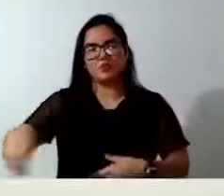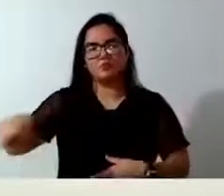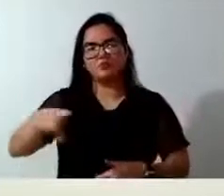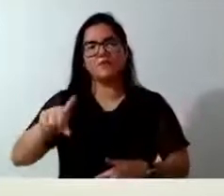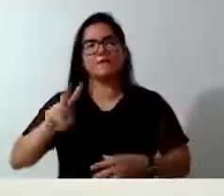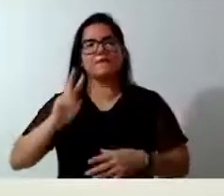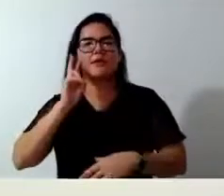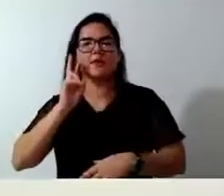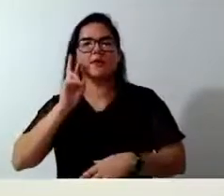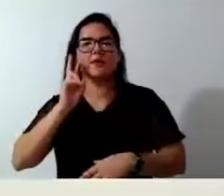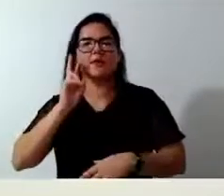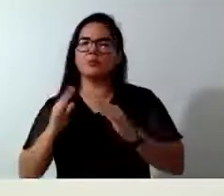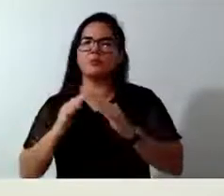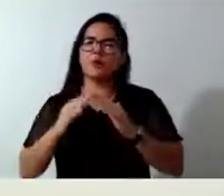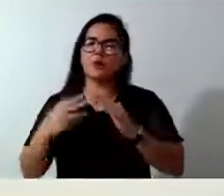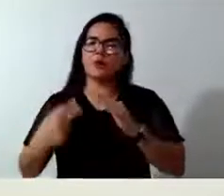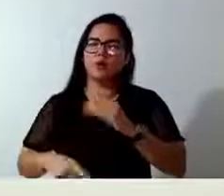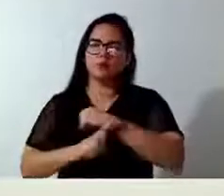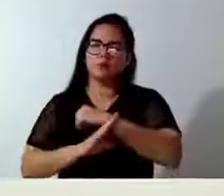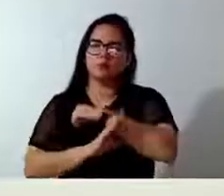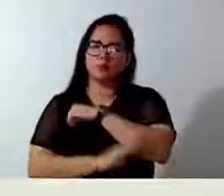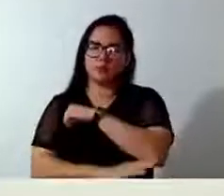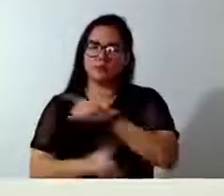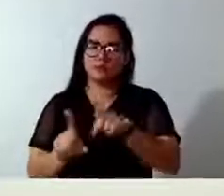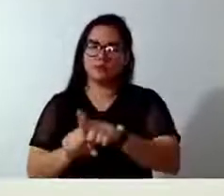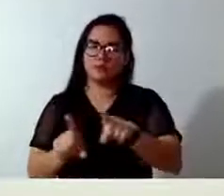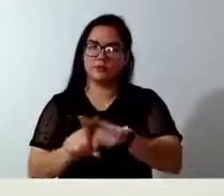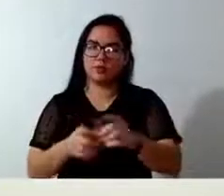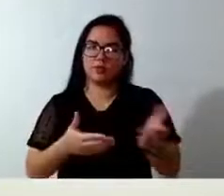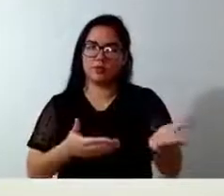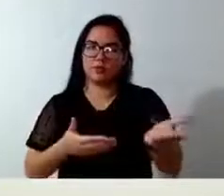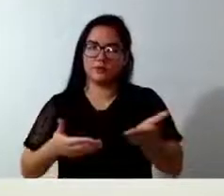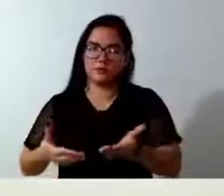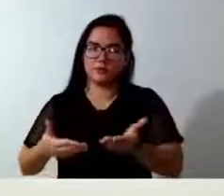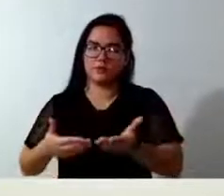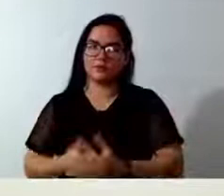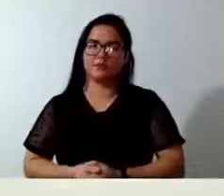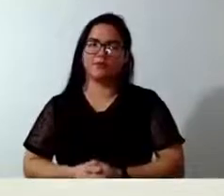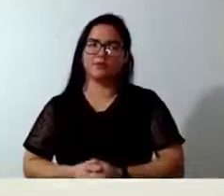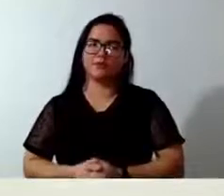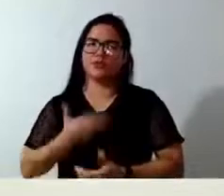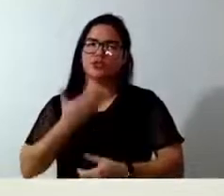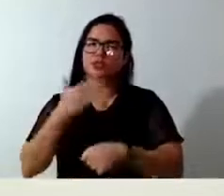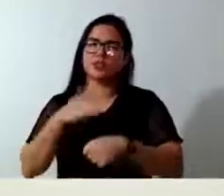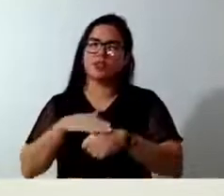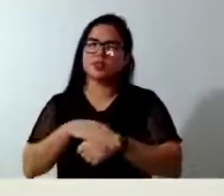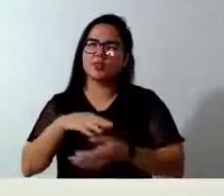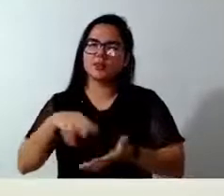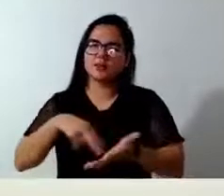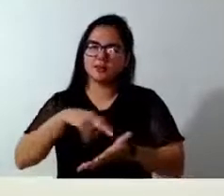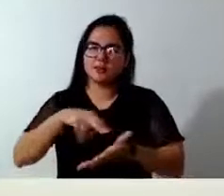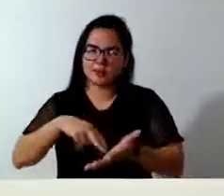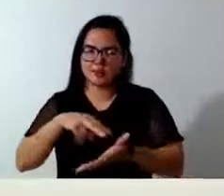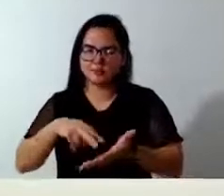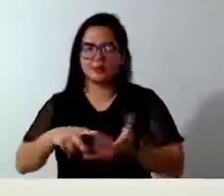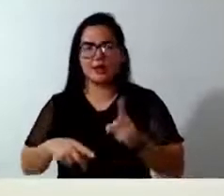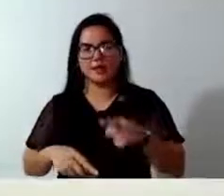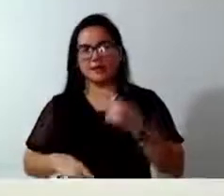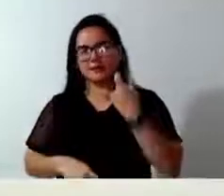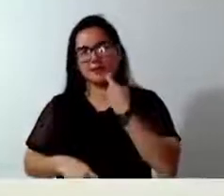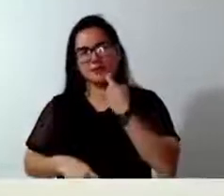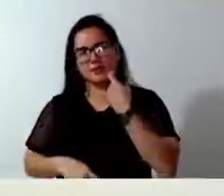Biguassu. Também deixar o convite do jantar dançante, que vai ter das Clubig, sexta-feira também,